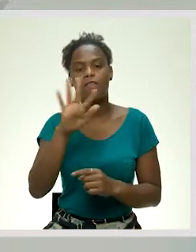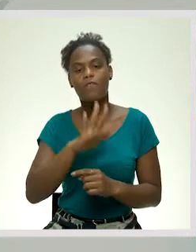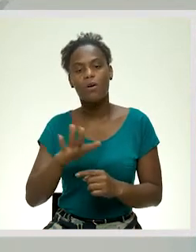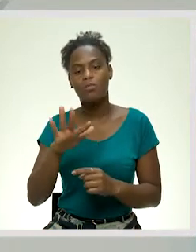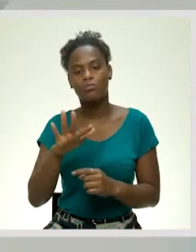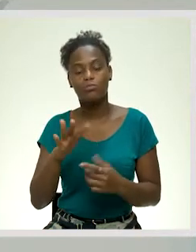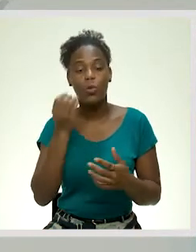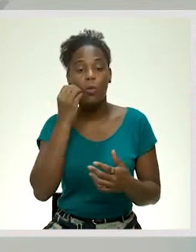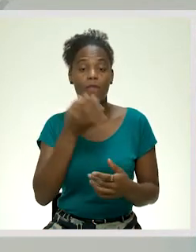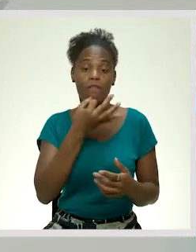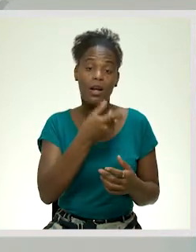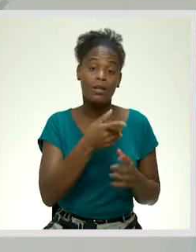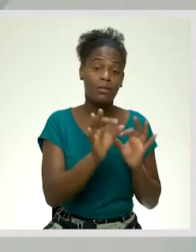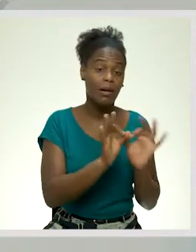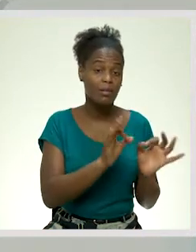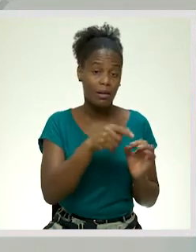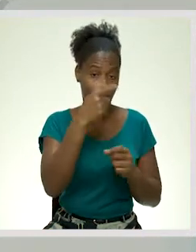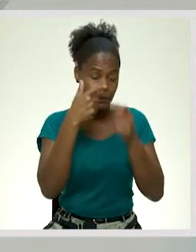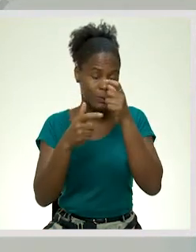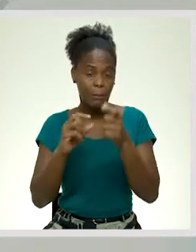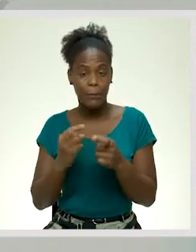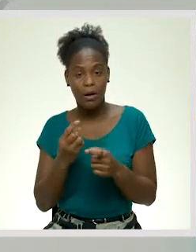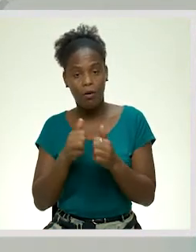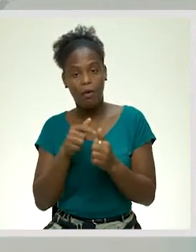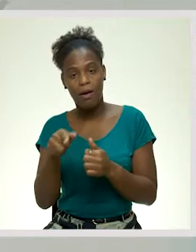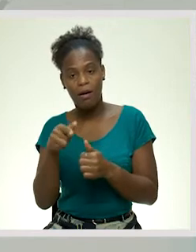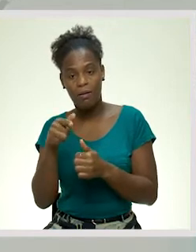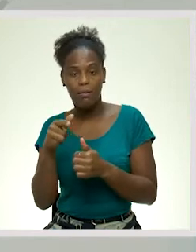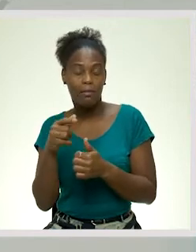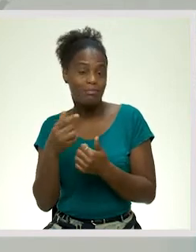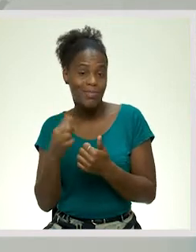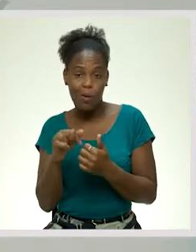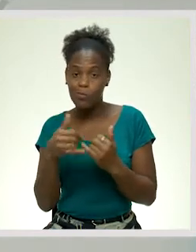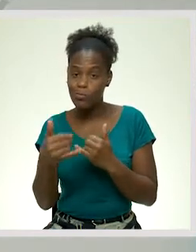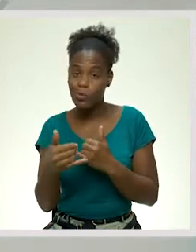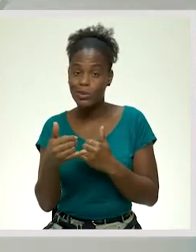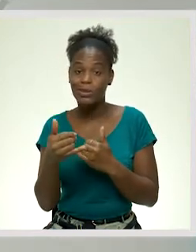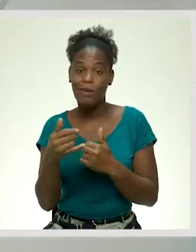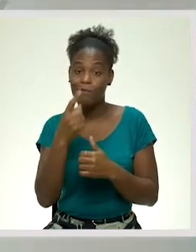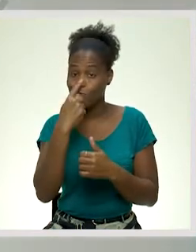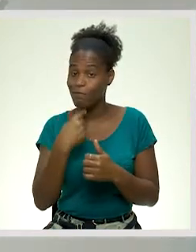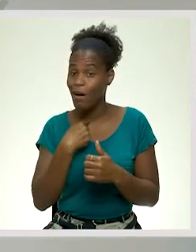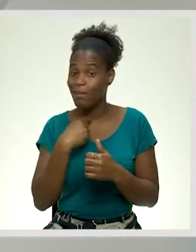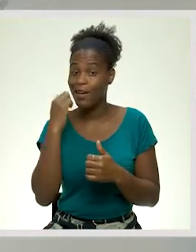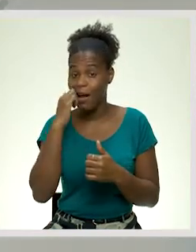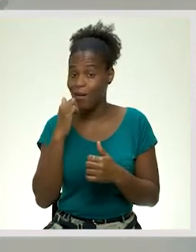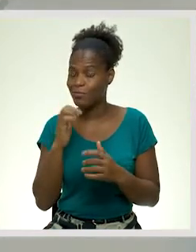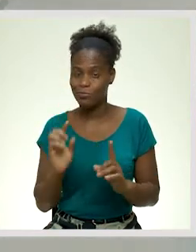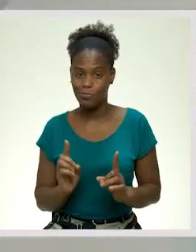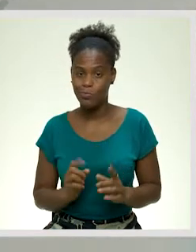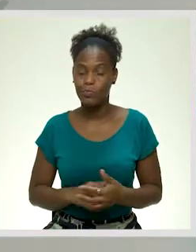de tratamento utilizar com essas pessoas para que não cometamos gralhas ou falhas graves.